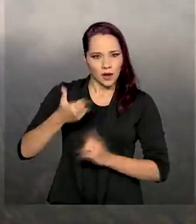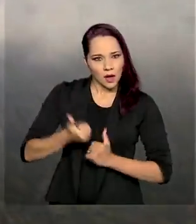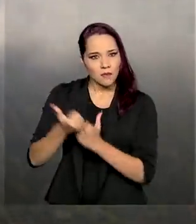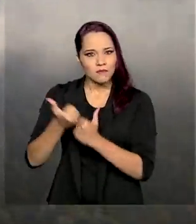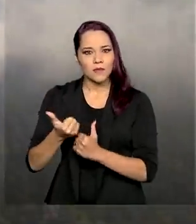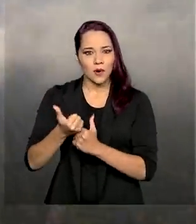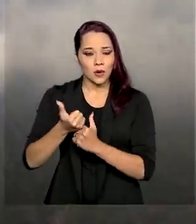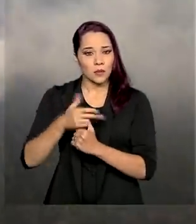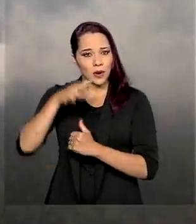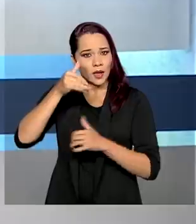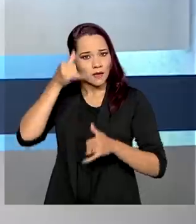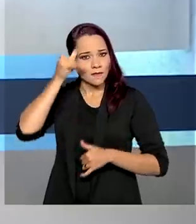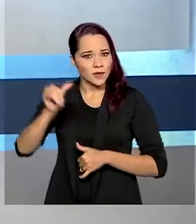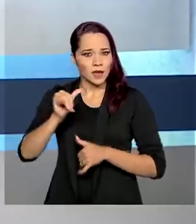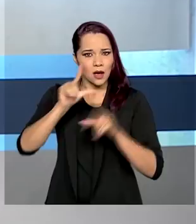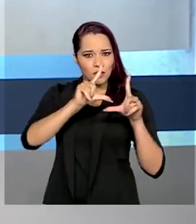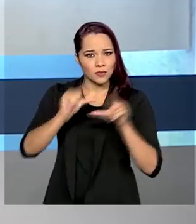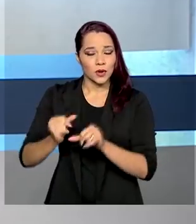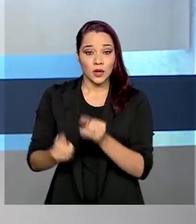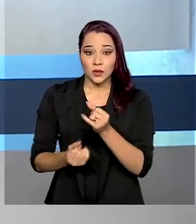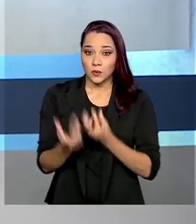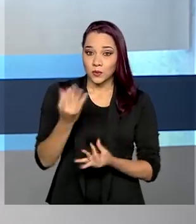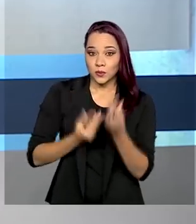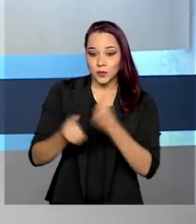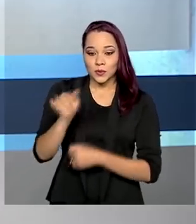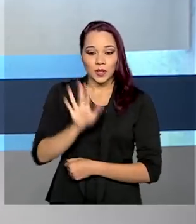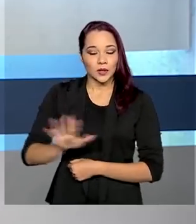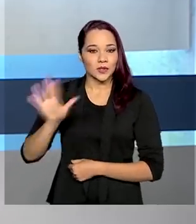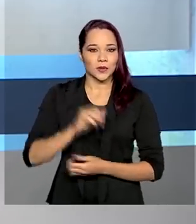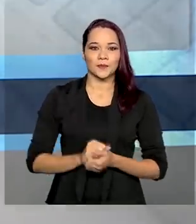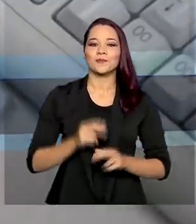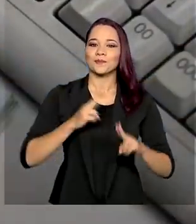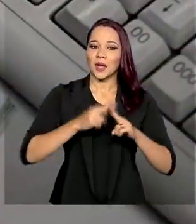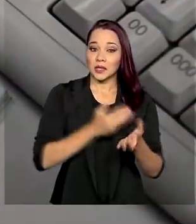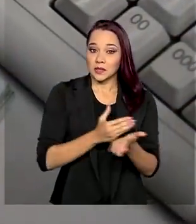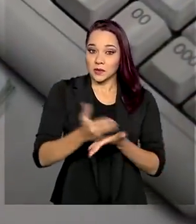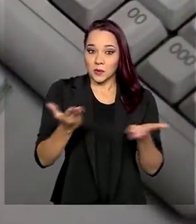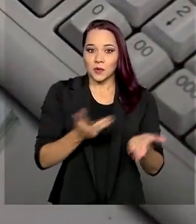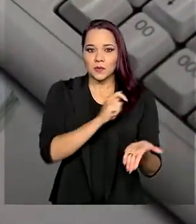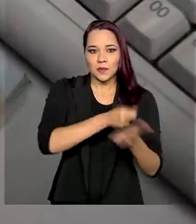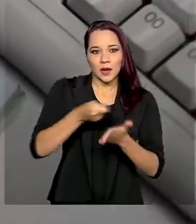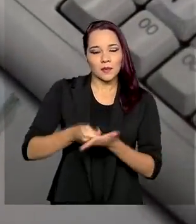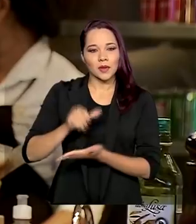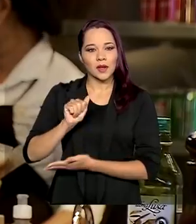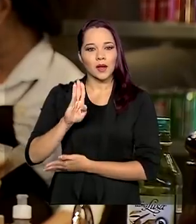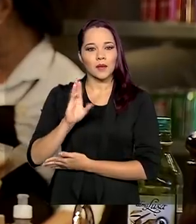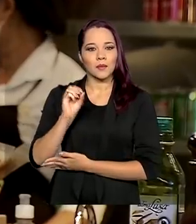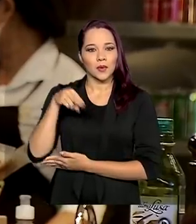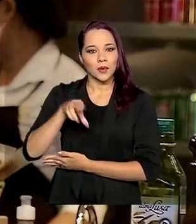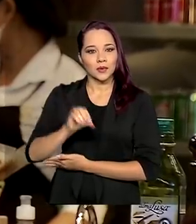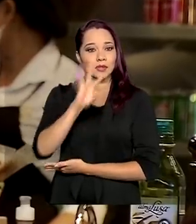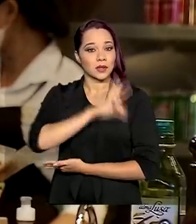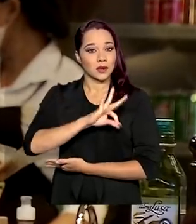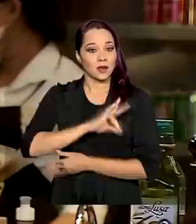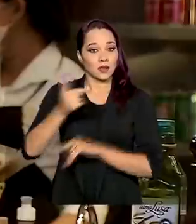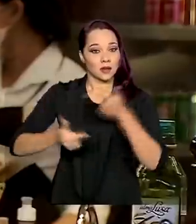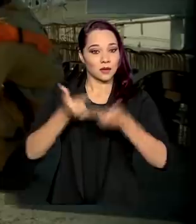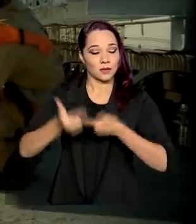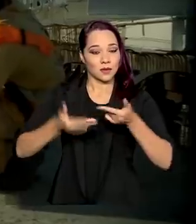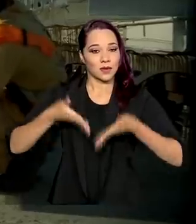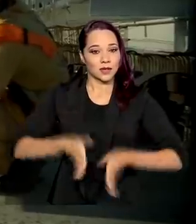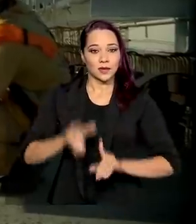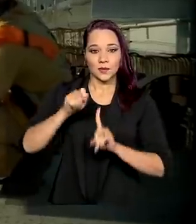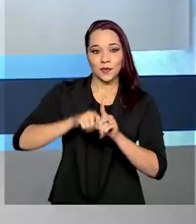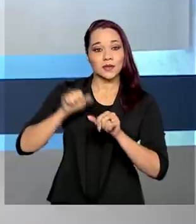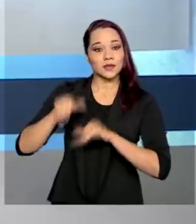dar apoio para combater os incêndios na região. Caixa inicia pagamento do abono salarial para trabalhadores nascidos